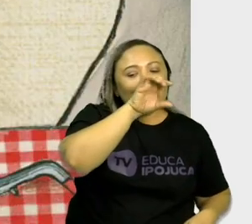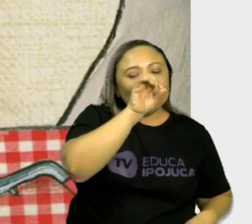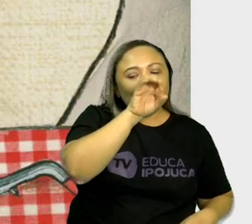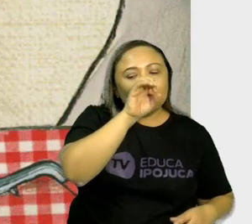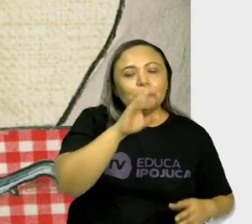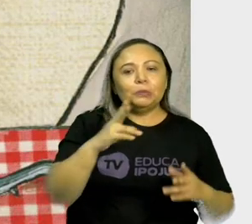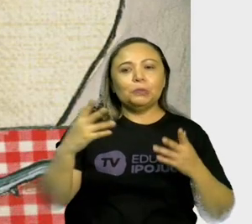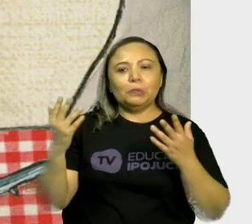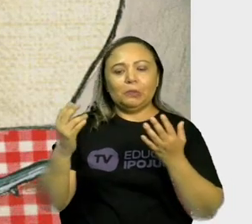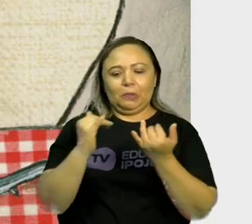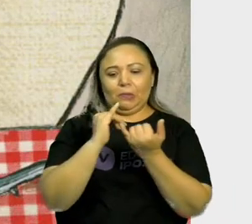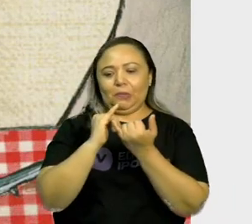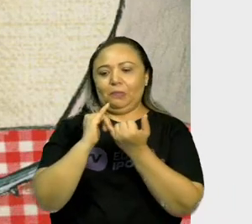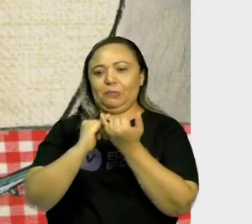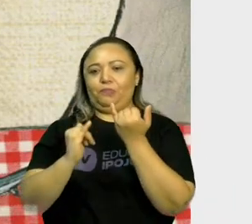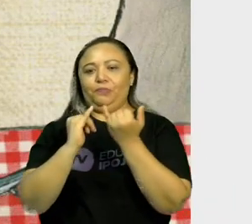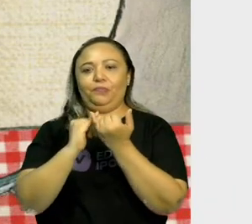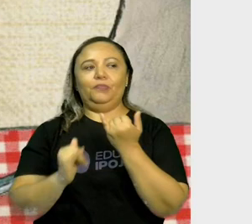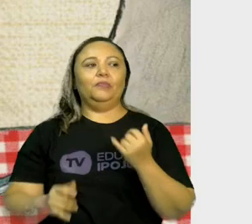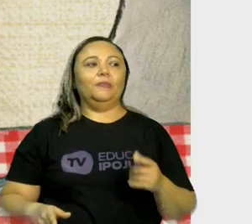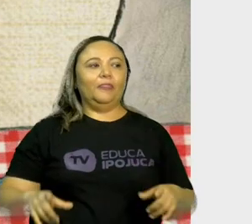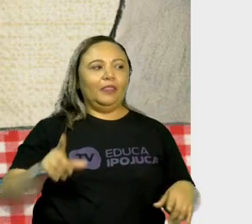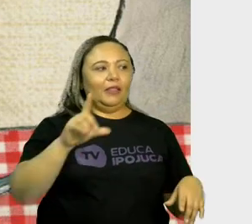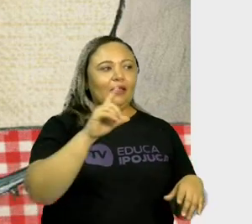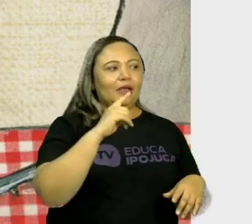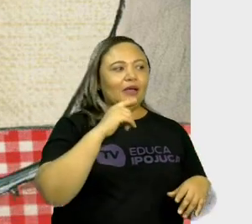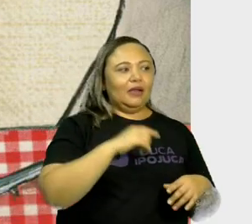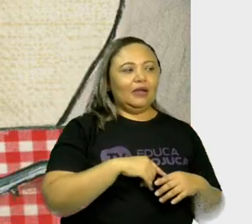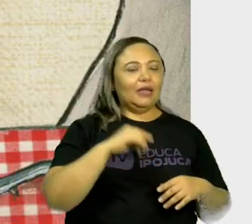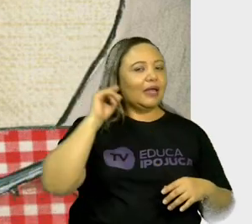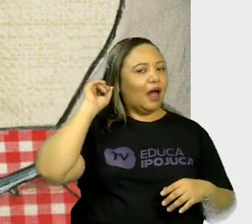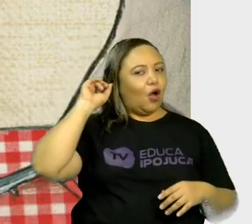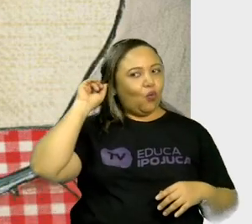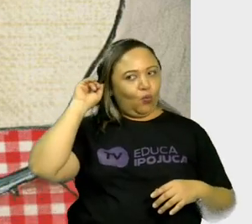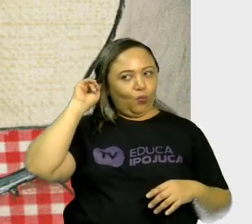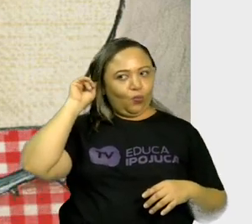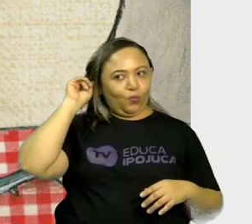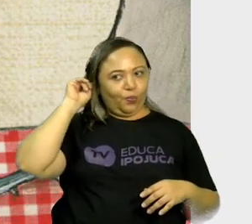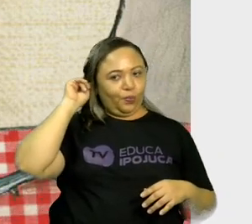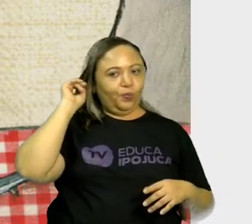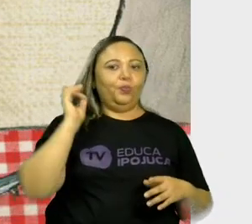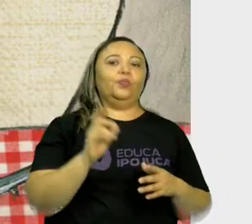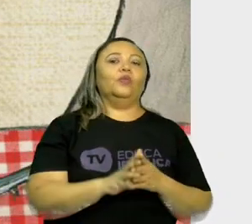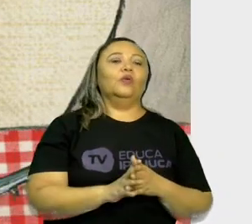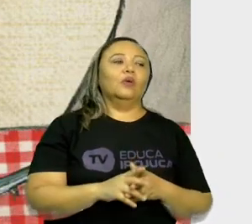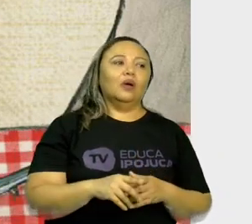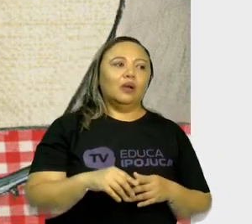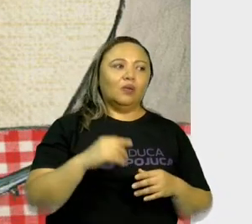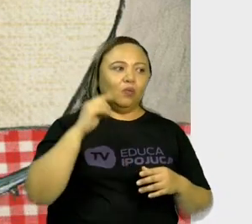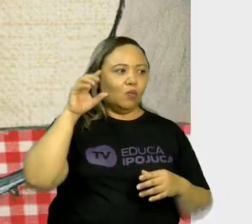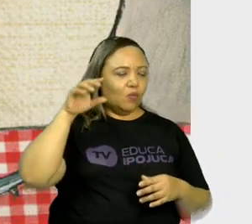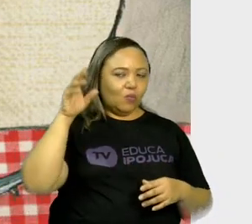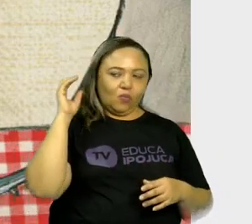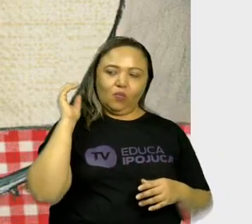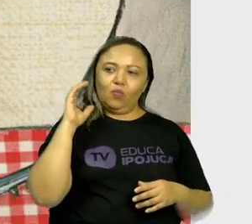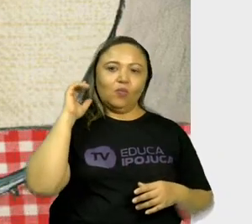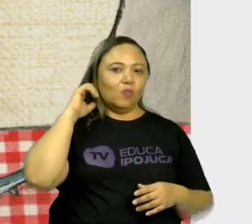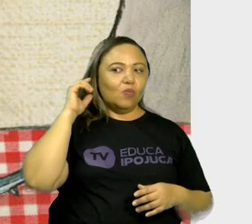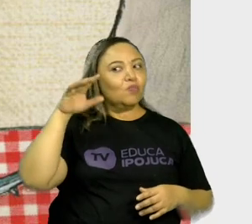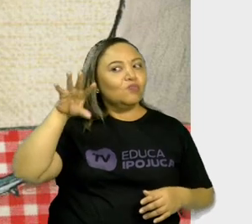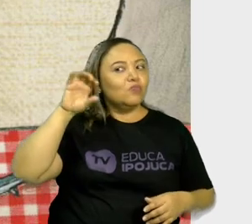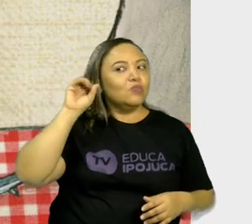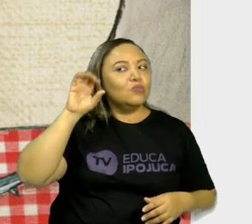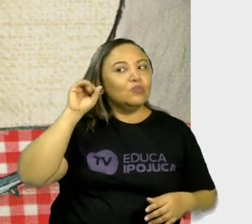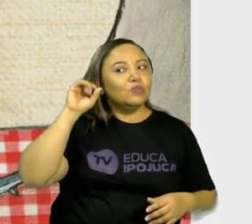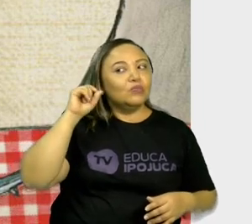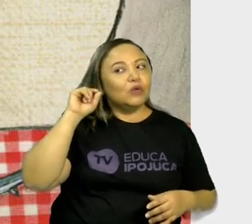Temos também as nossas orelhas. O barulho, às vezes,